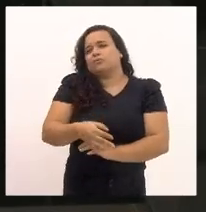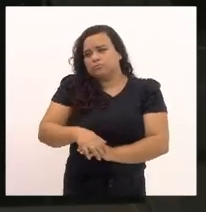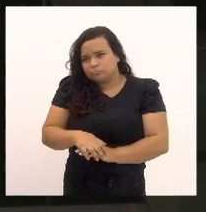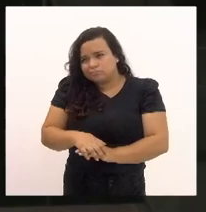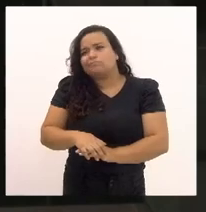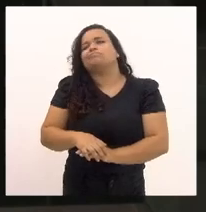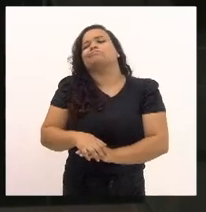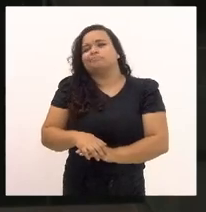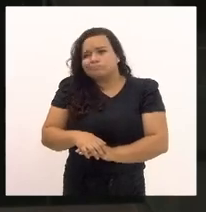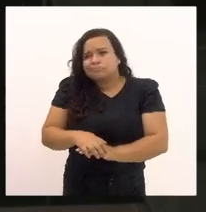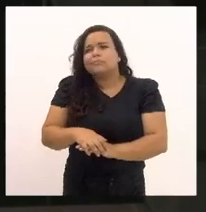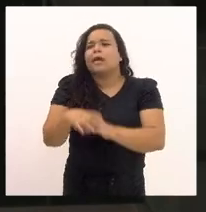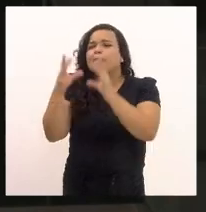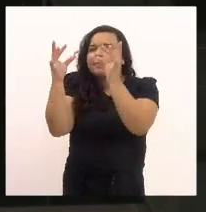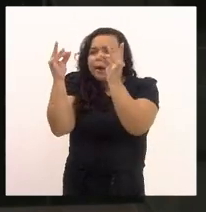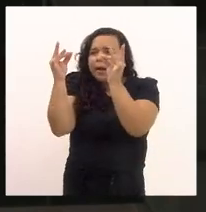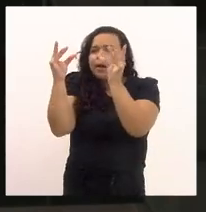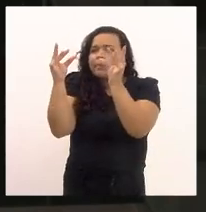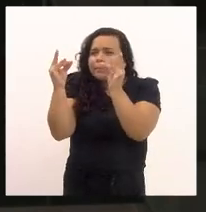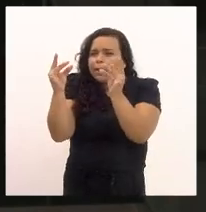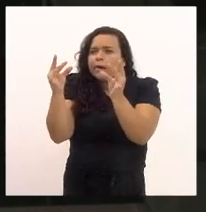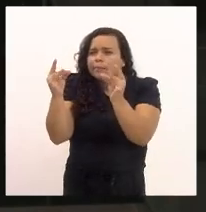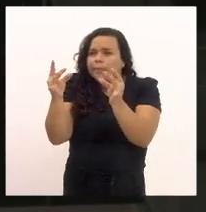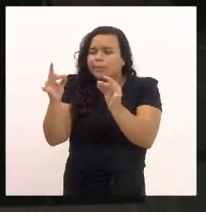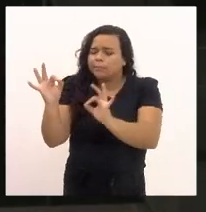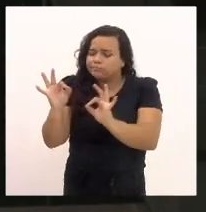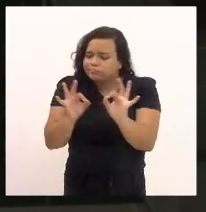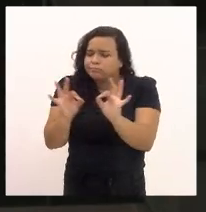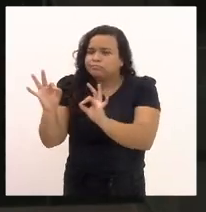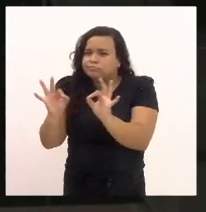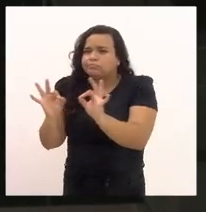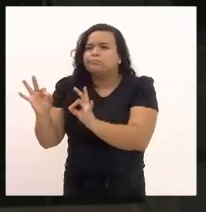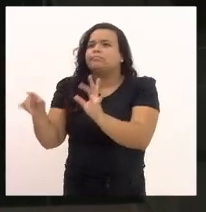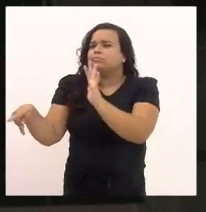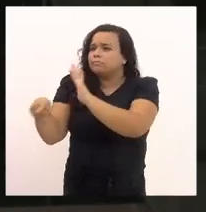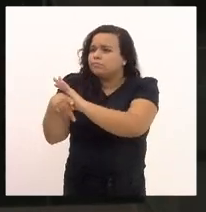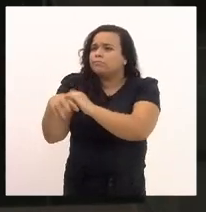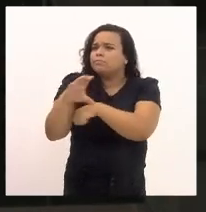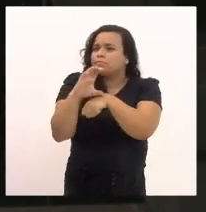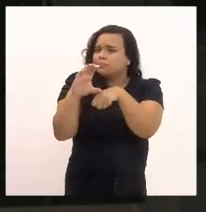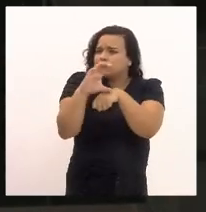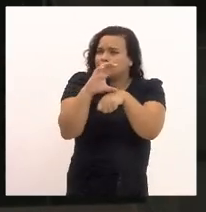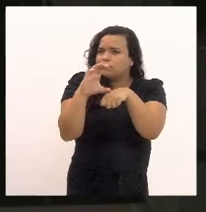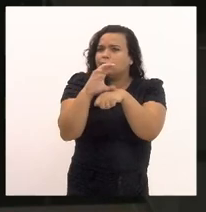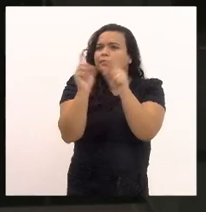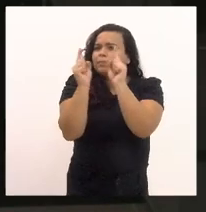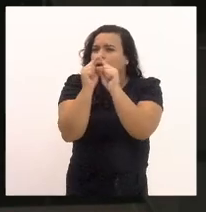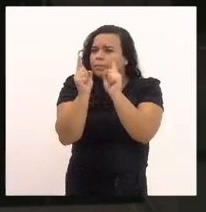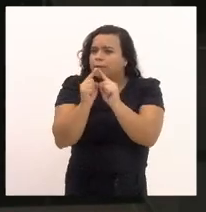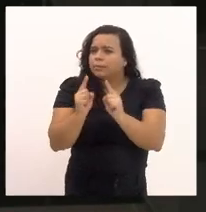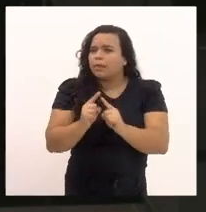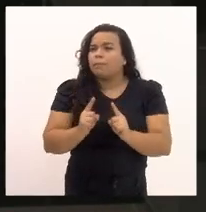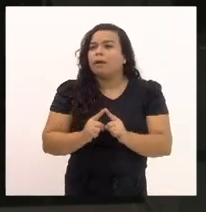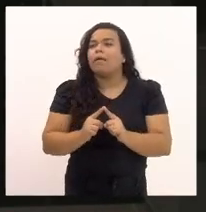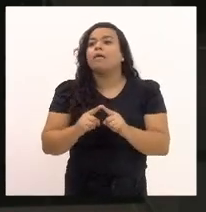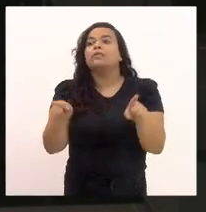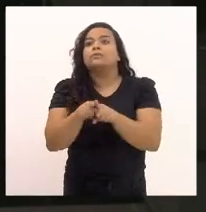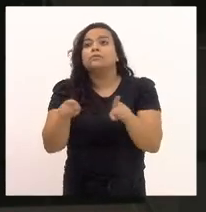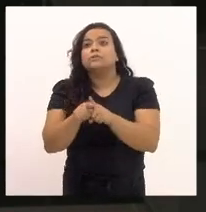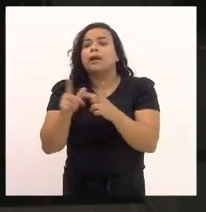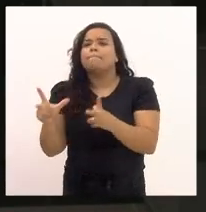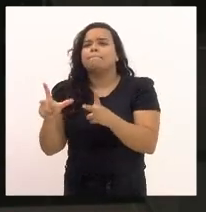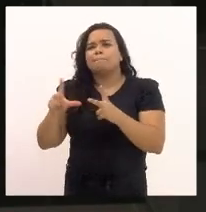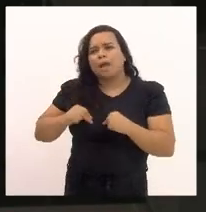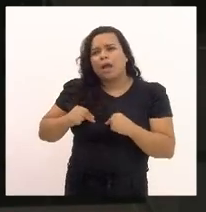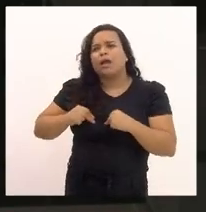justeza do mesmo, da constitucionalidade do mesmo, do mérito do